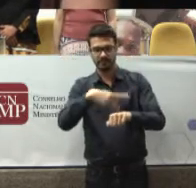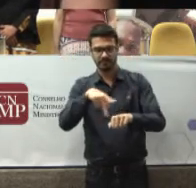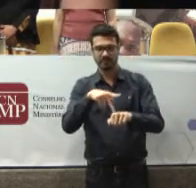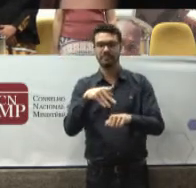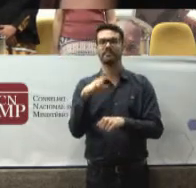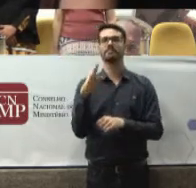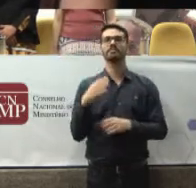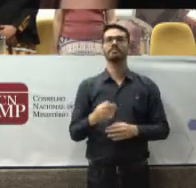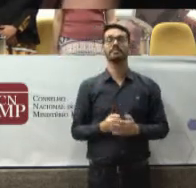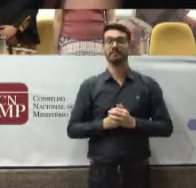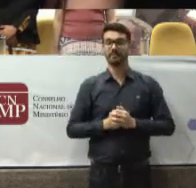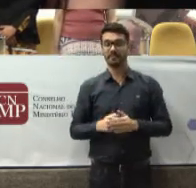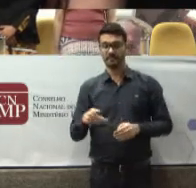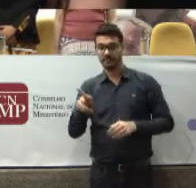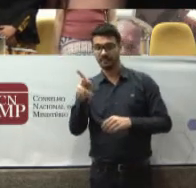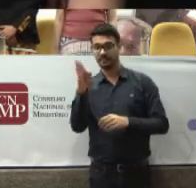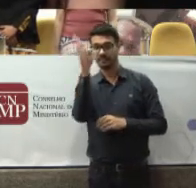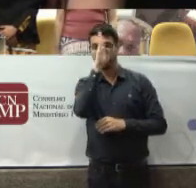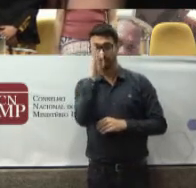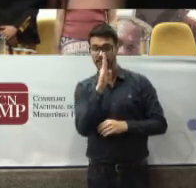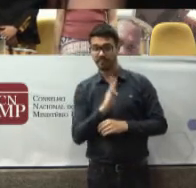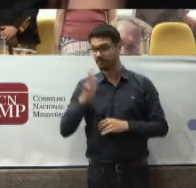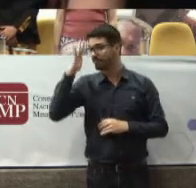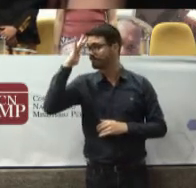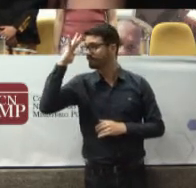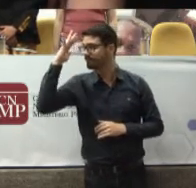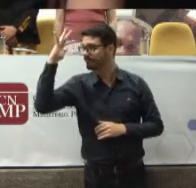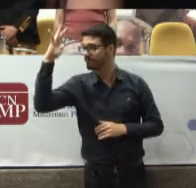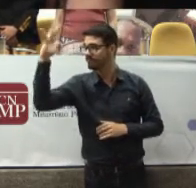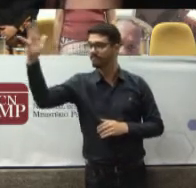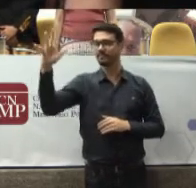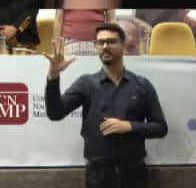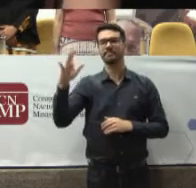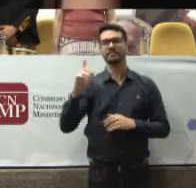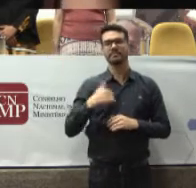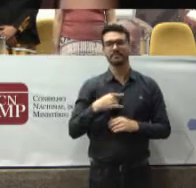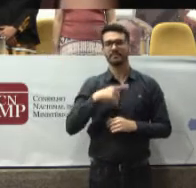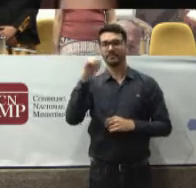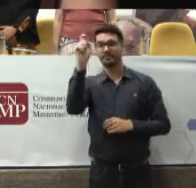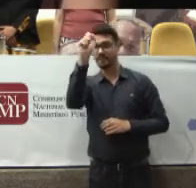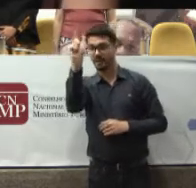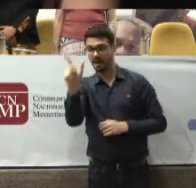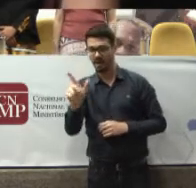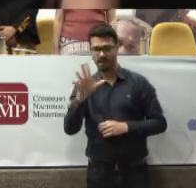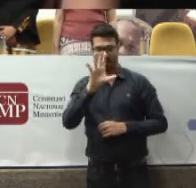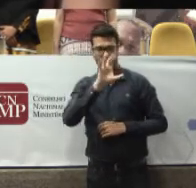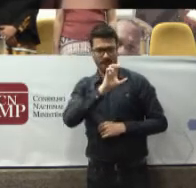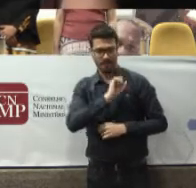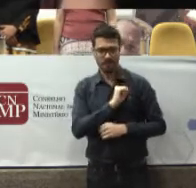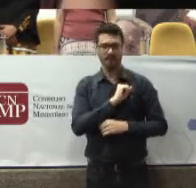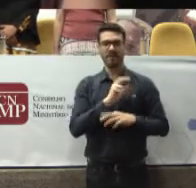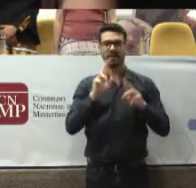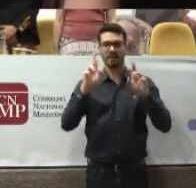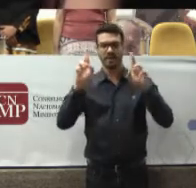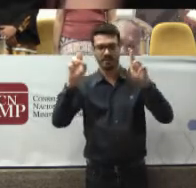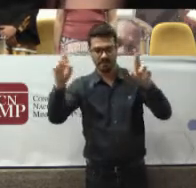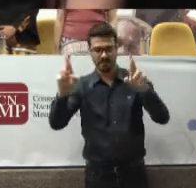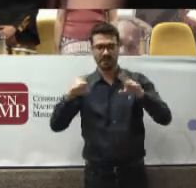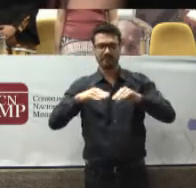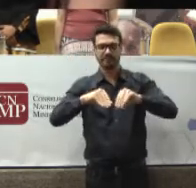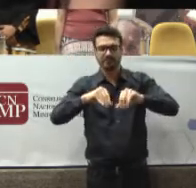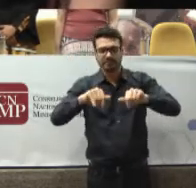salve, salve Brasil nos ouve o intenso raio livre De amor e de esperança